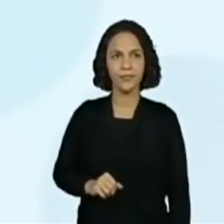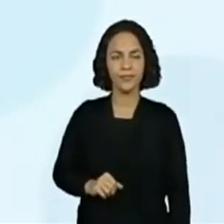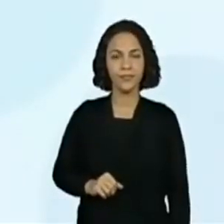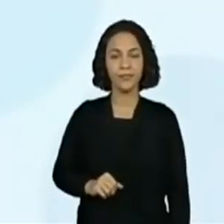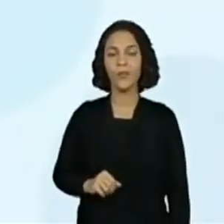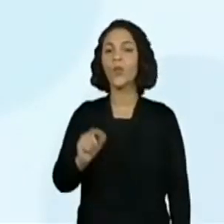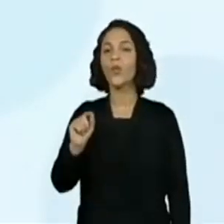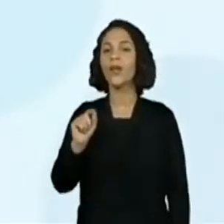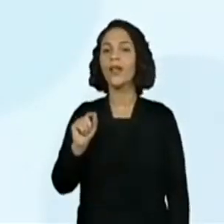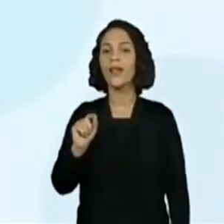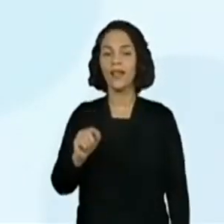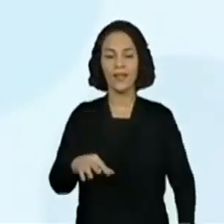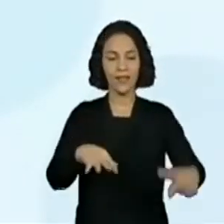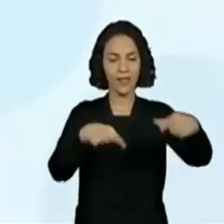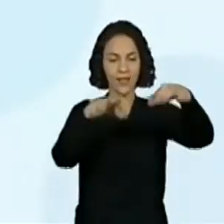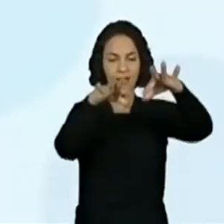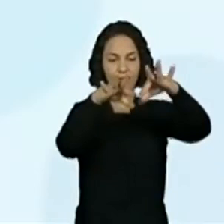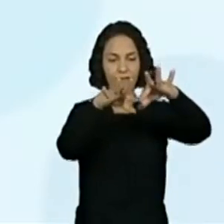No.